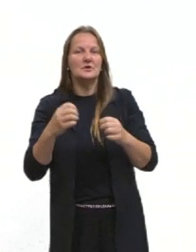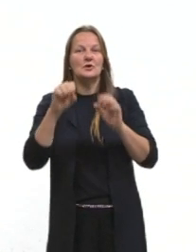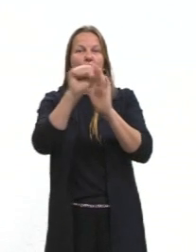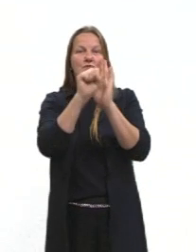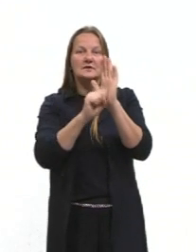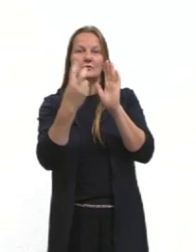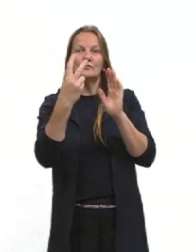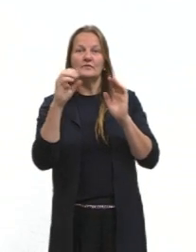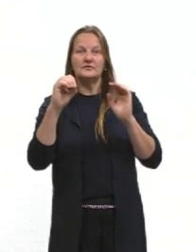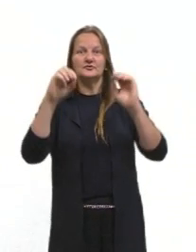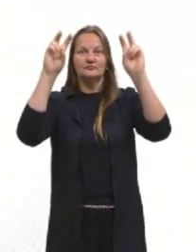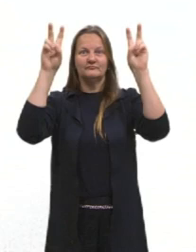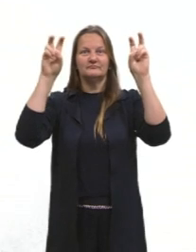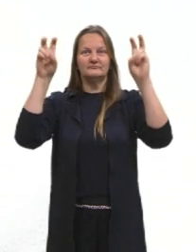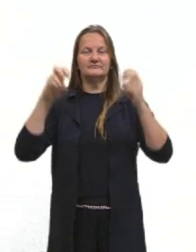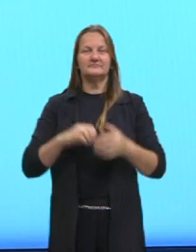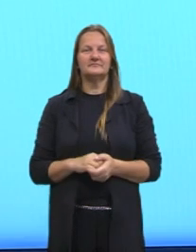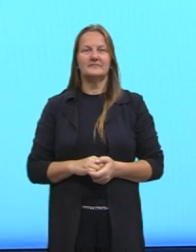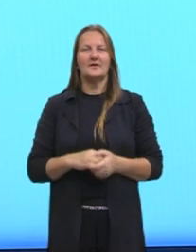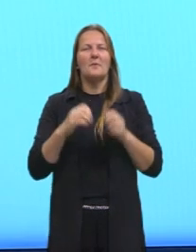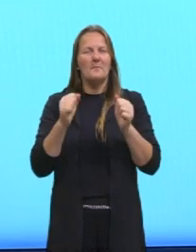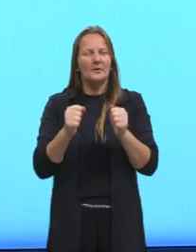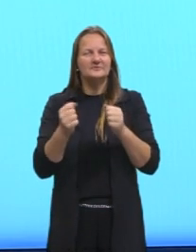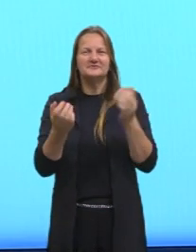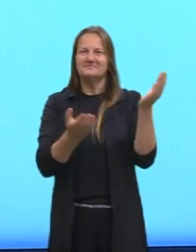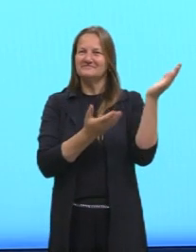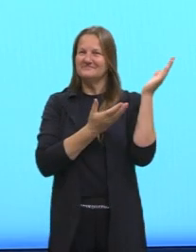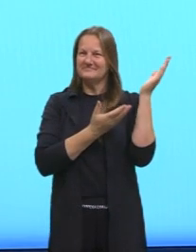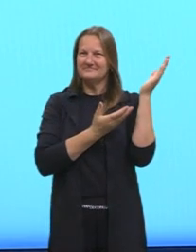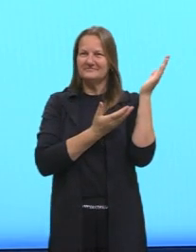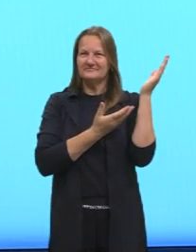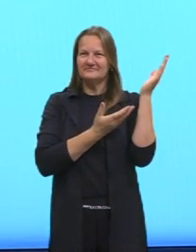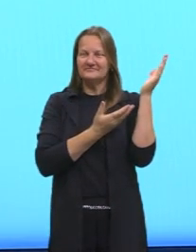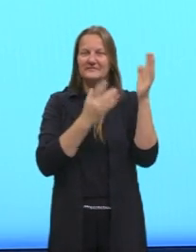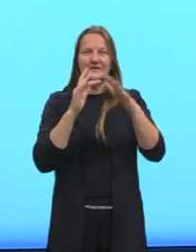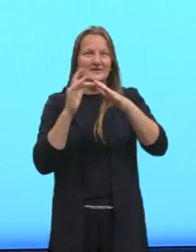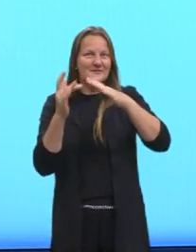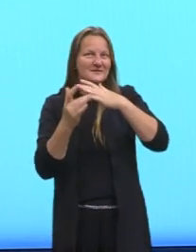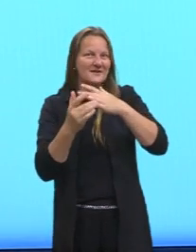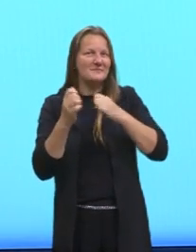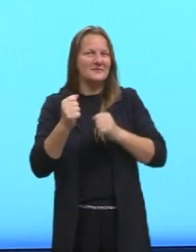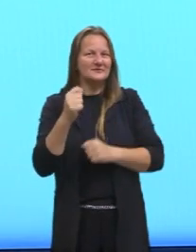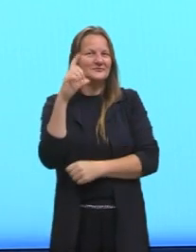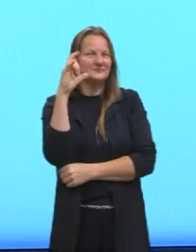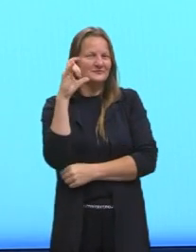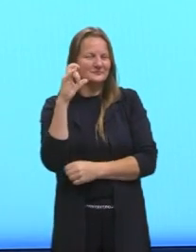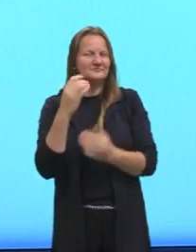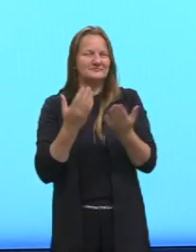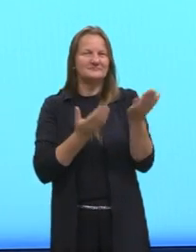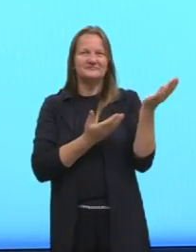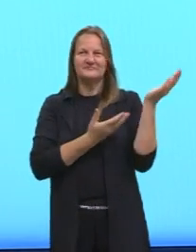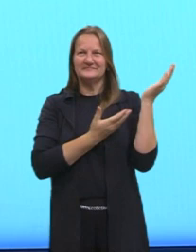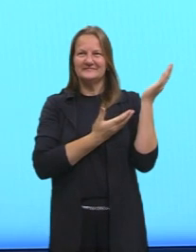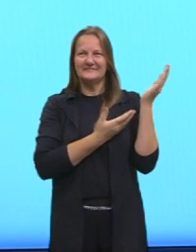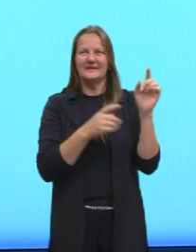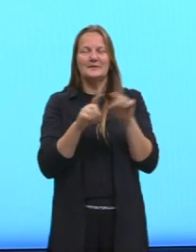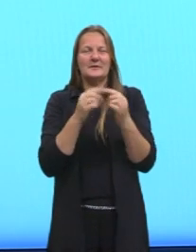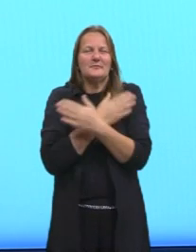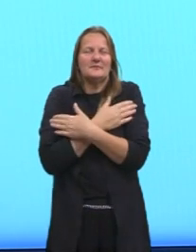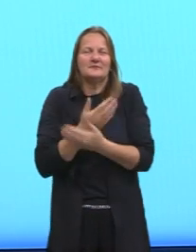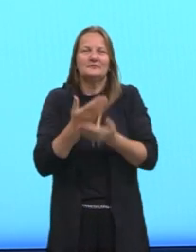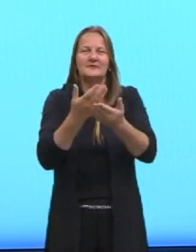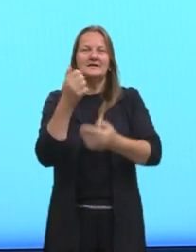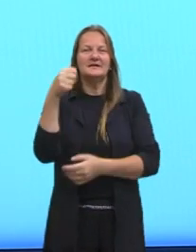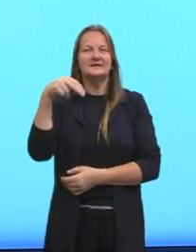Pedir para vocês me seguirem aí nas redes sociais, arroba prof.lucaslabella, mandar um abraço e meu agradecimento para a Andressa Domanski, minha